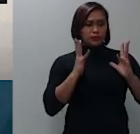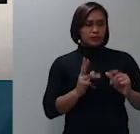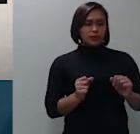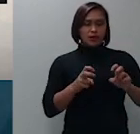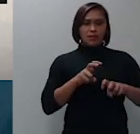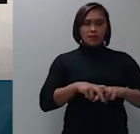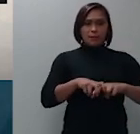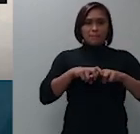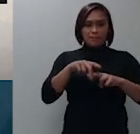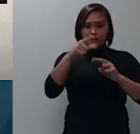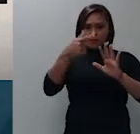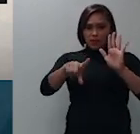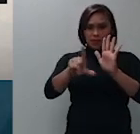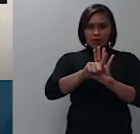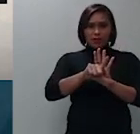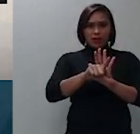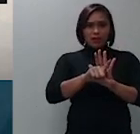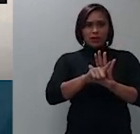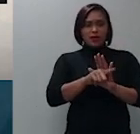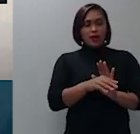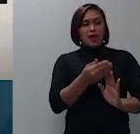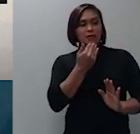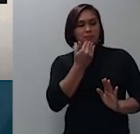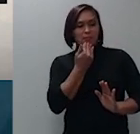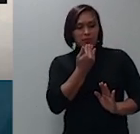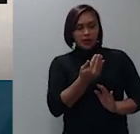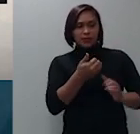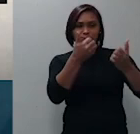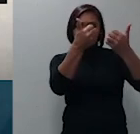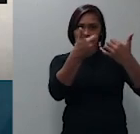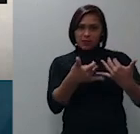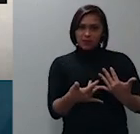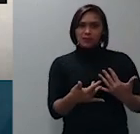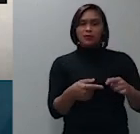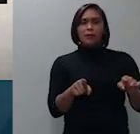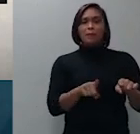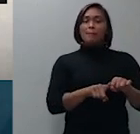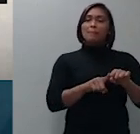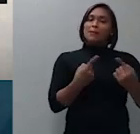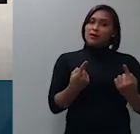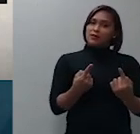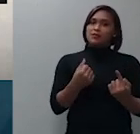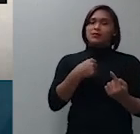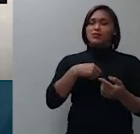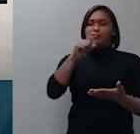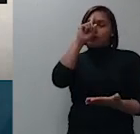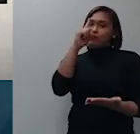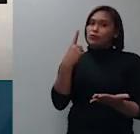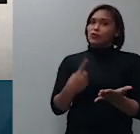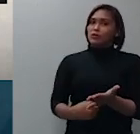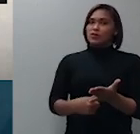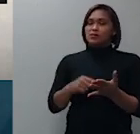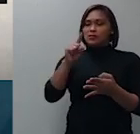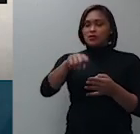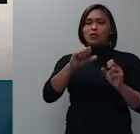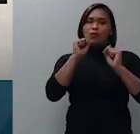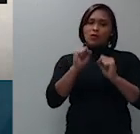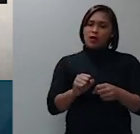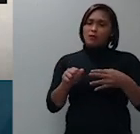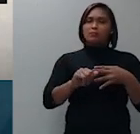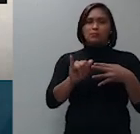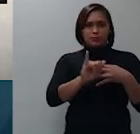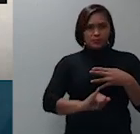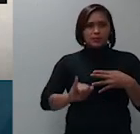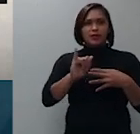aí pede o esclarecimento mas se for caso de decisão onde cabe agravo aí tem que